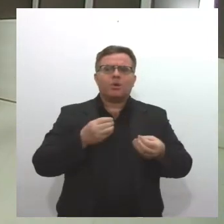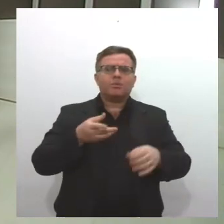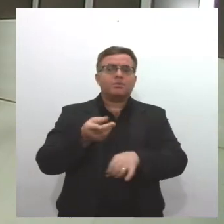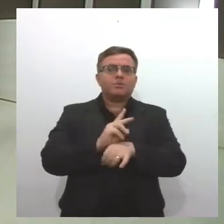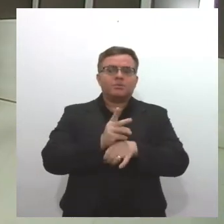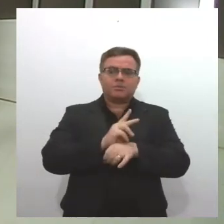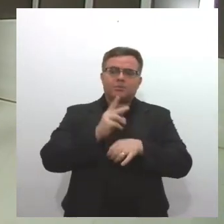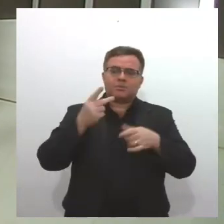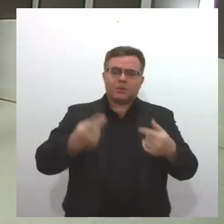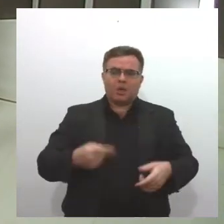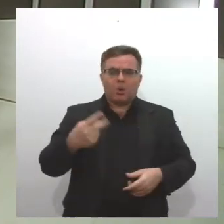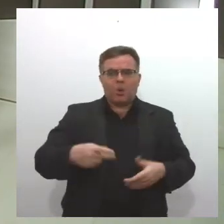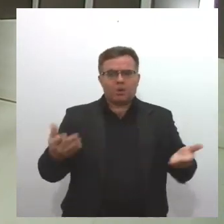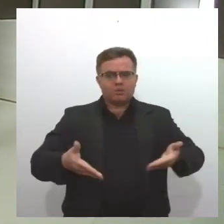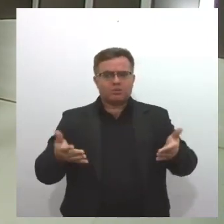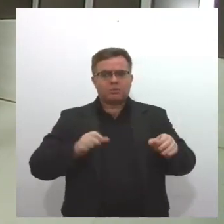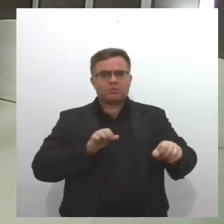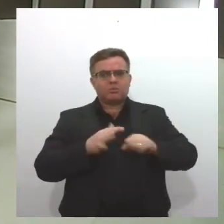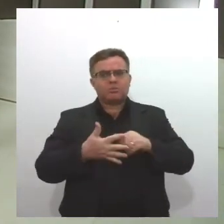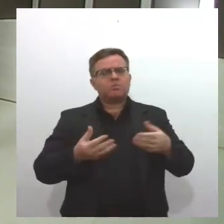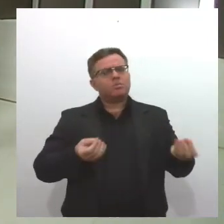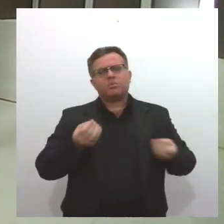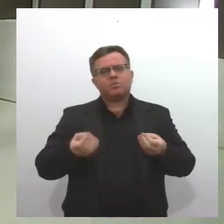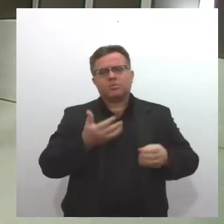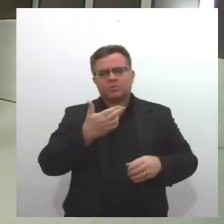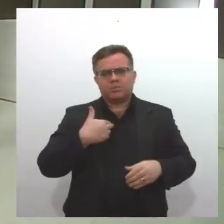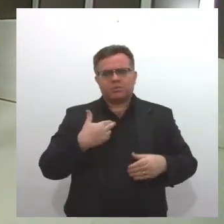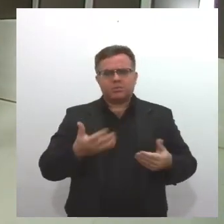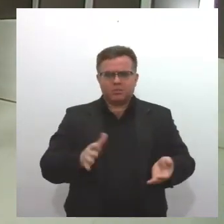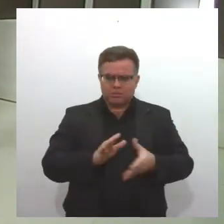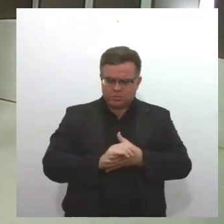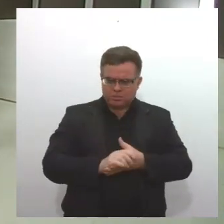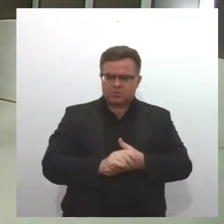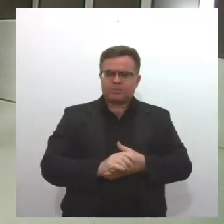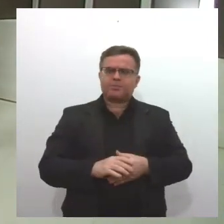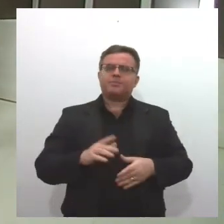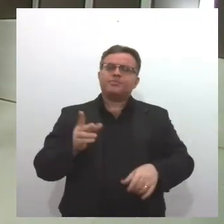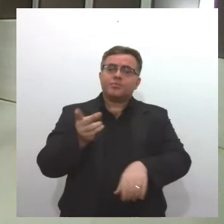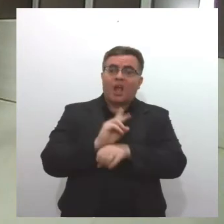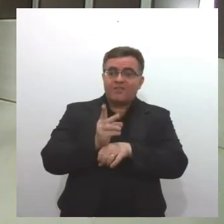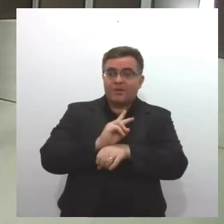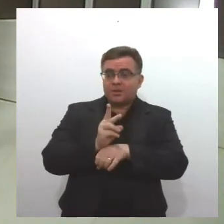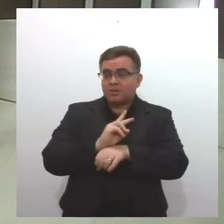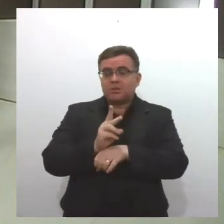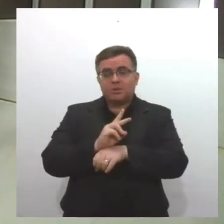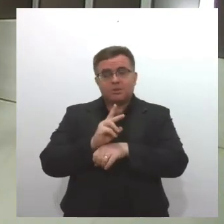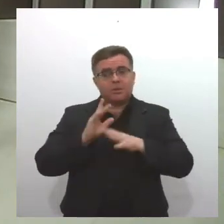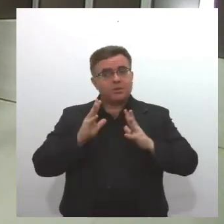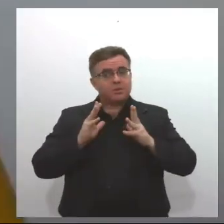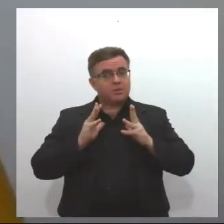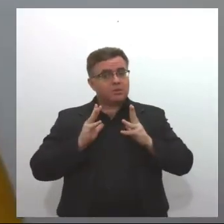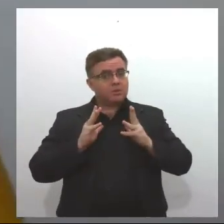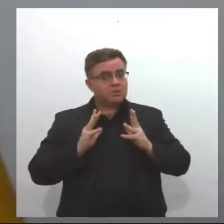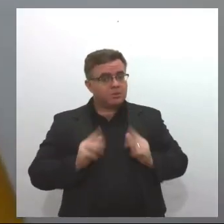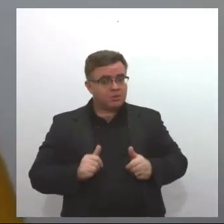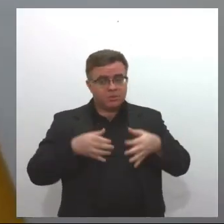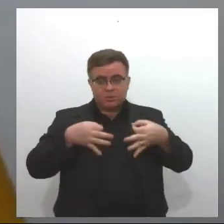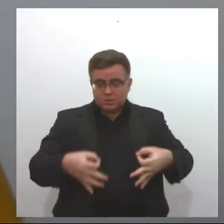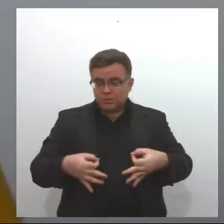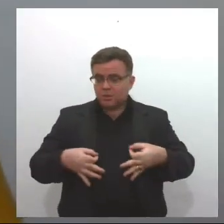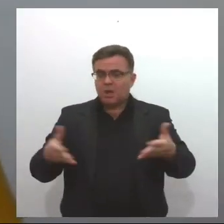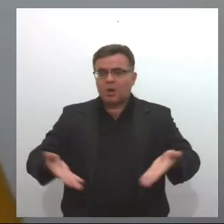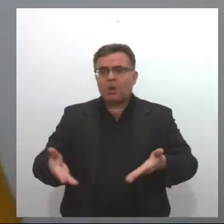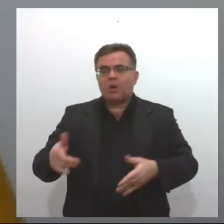sanitária nesse período de pandemia agora? A vigilância sanitária, ela tem passado por um processo de adaptação durante essa pandemia,